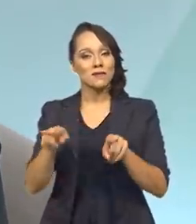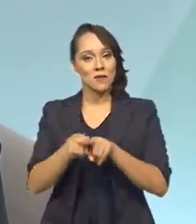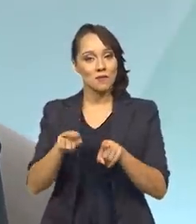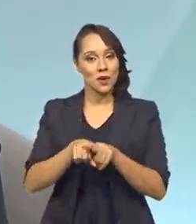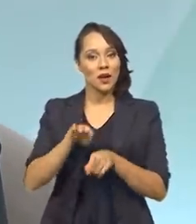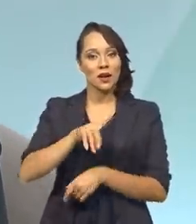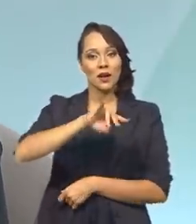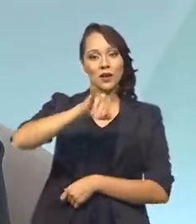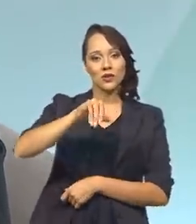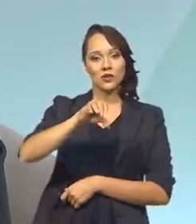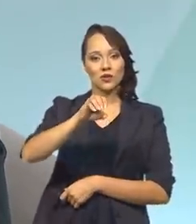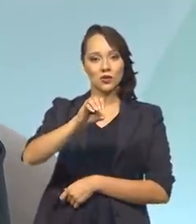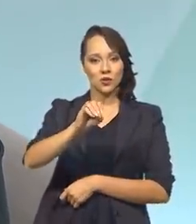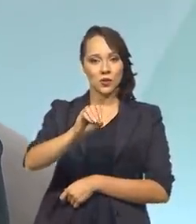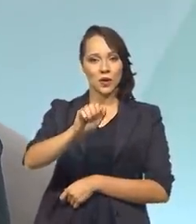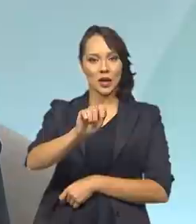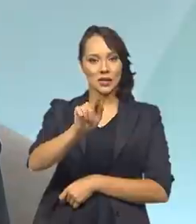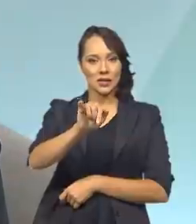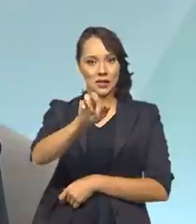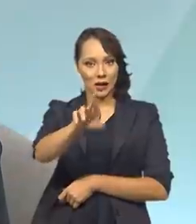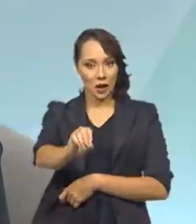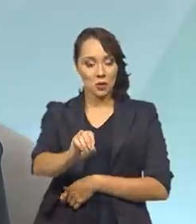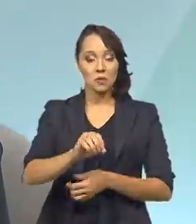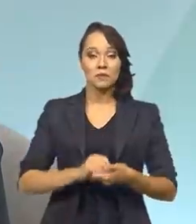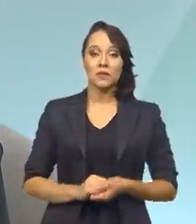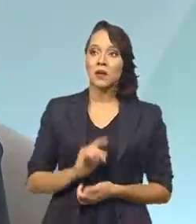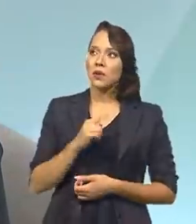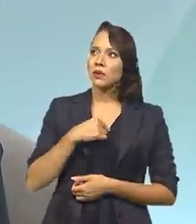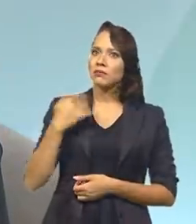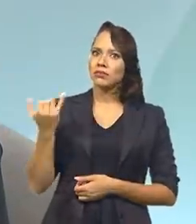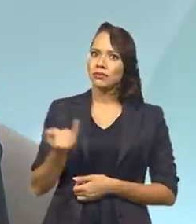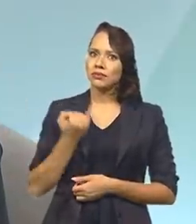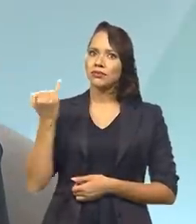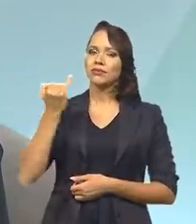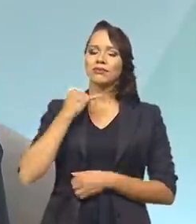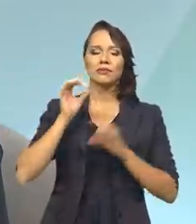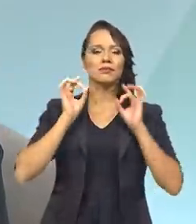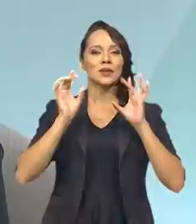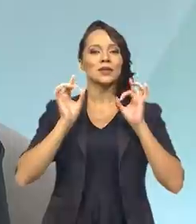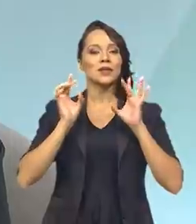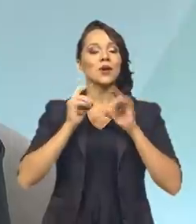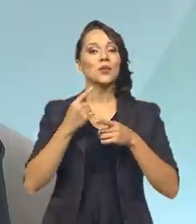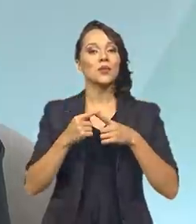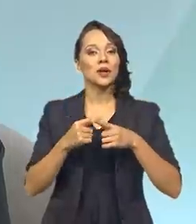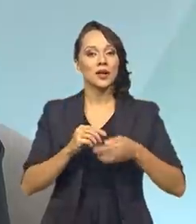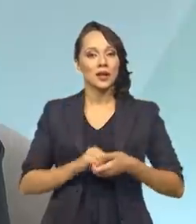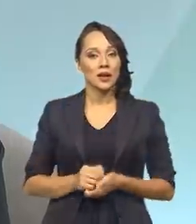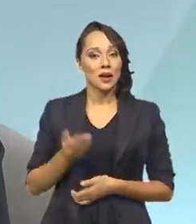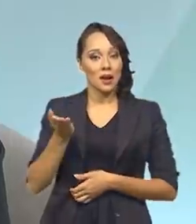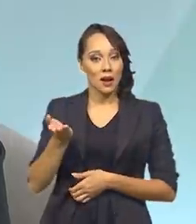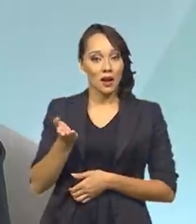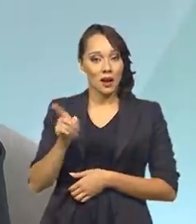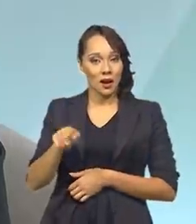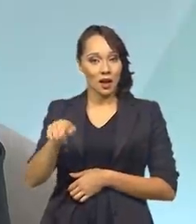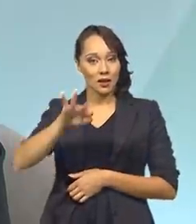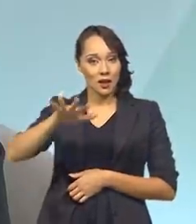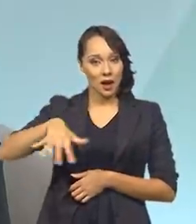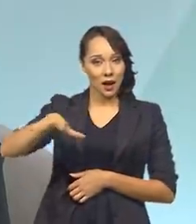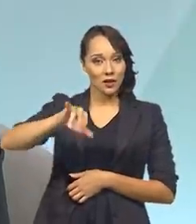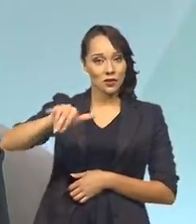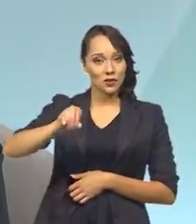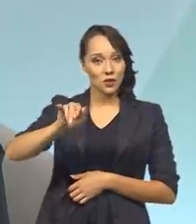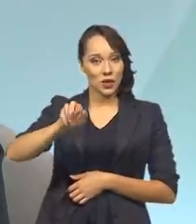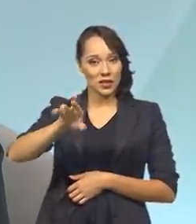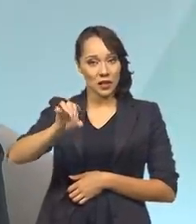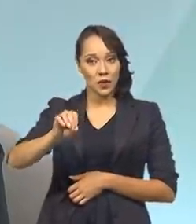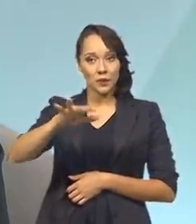da região de Juazeiro. E, para nós, tem uma relevância toda especial, porque a partir de Juazeiro, entra naquela